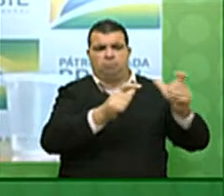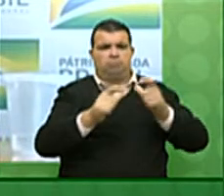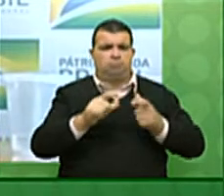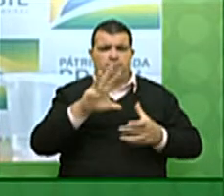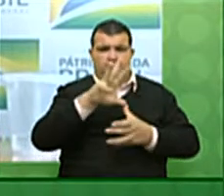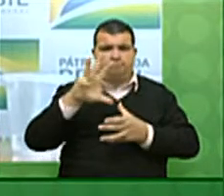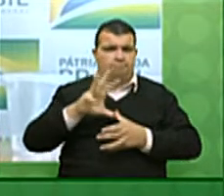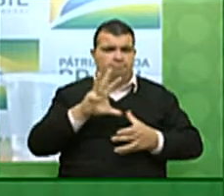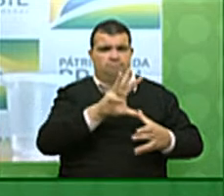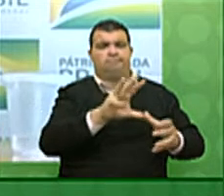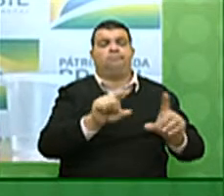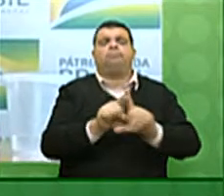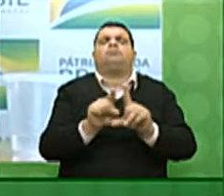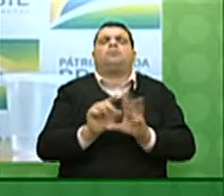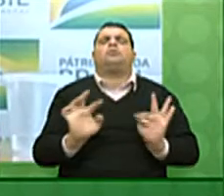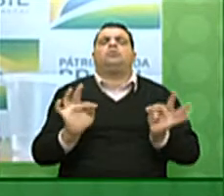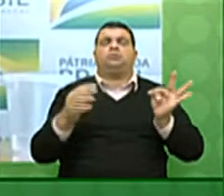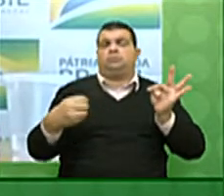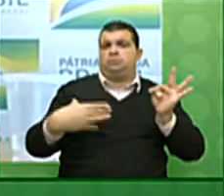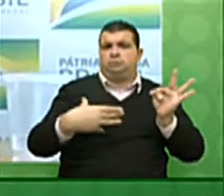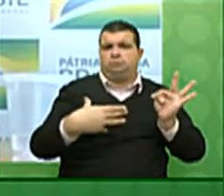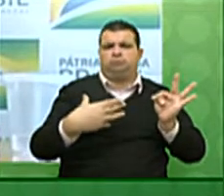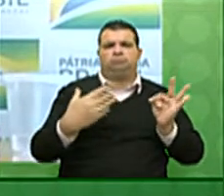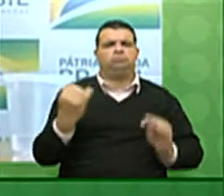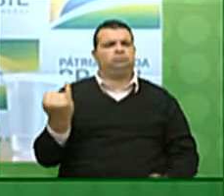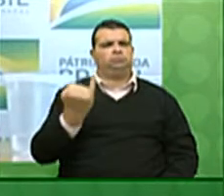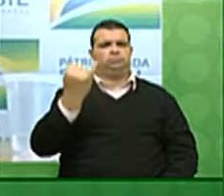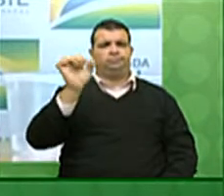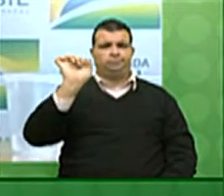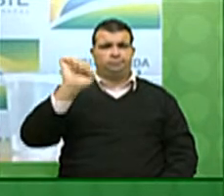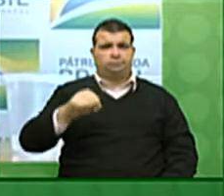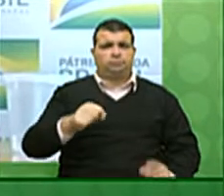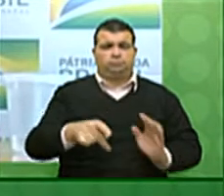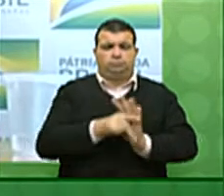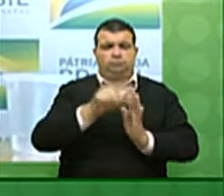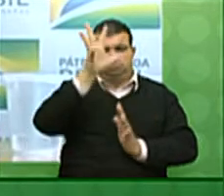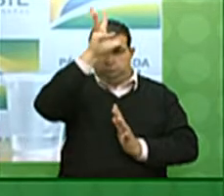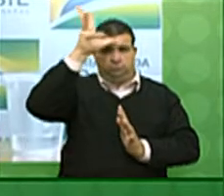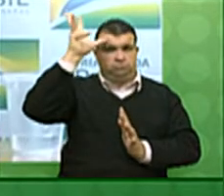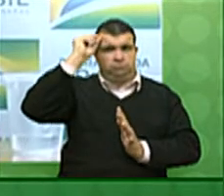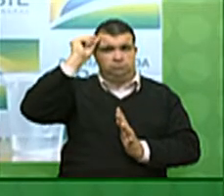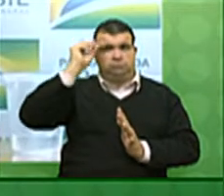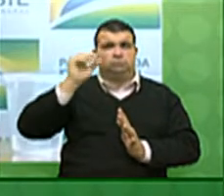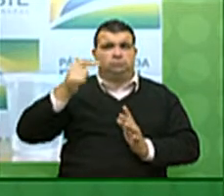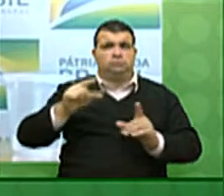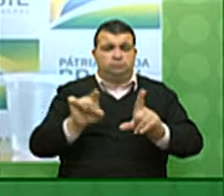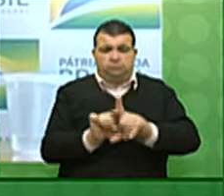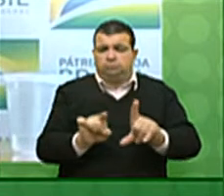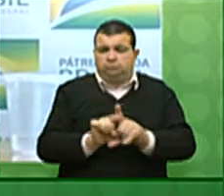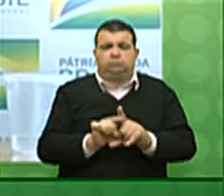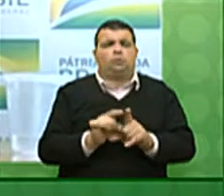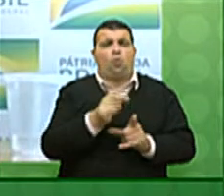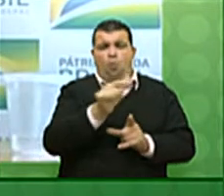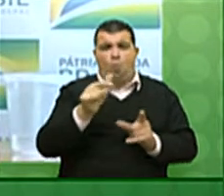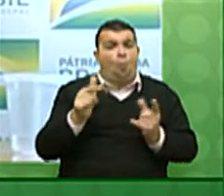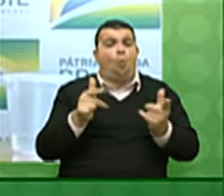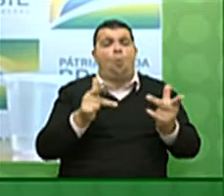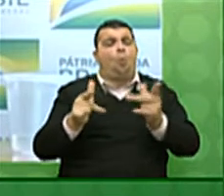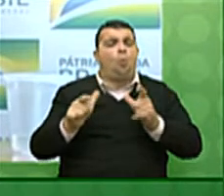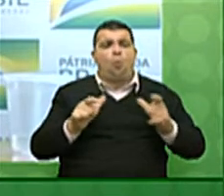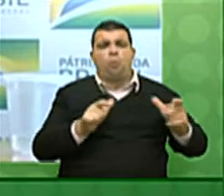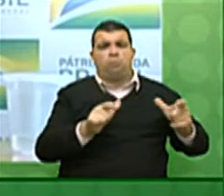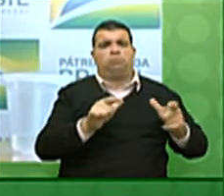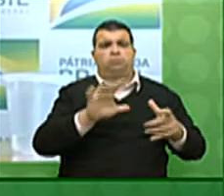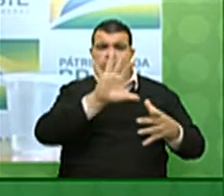e inovação é importante não apenas para a Amazônia, mas também para as demais regiões do